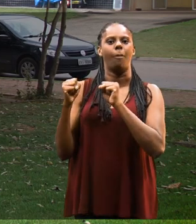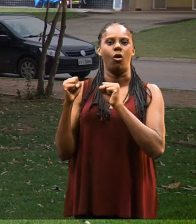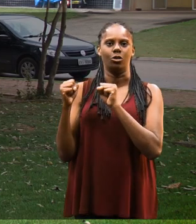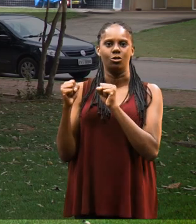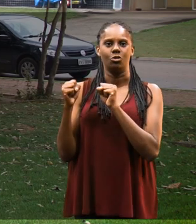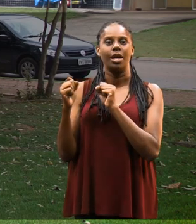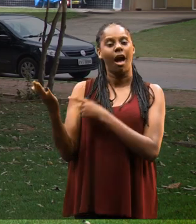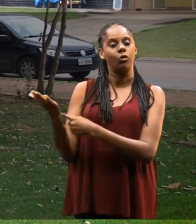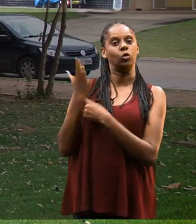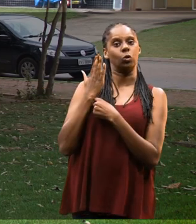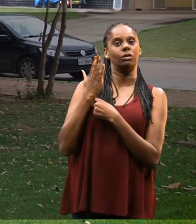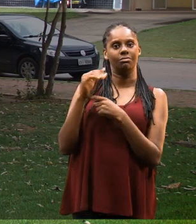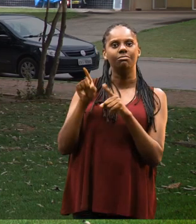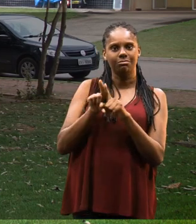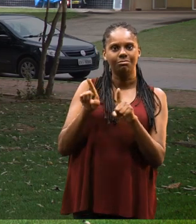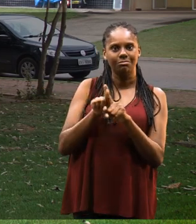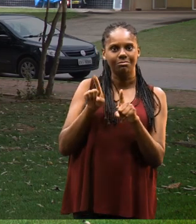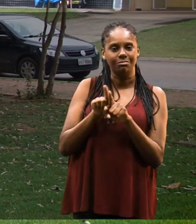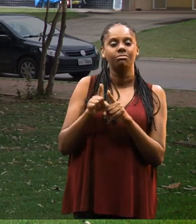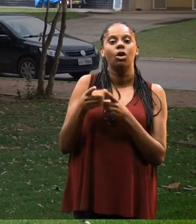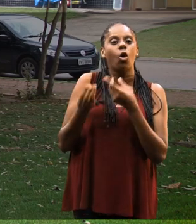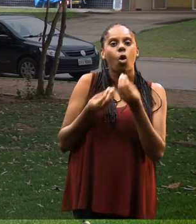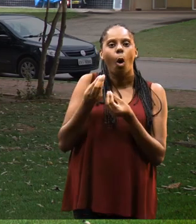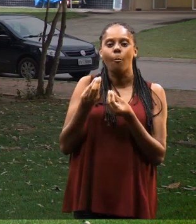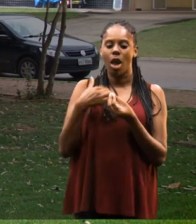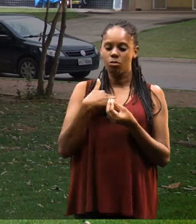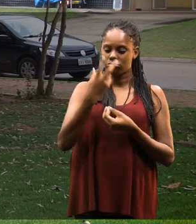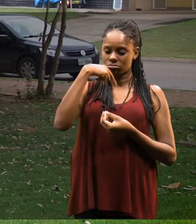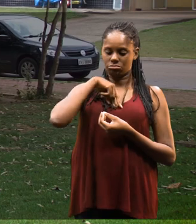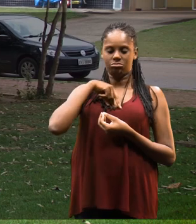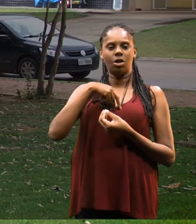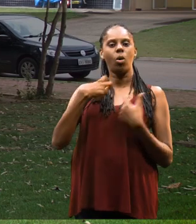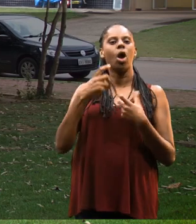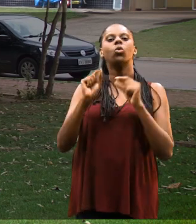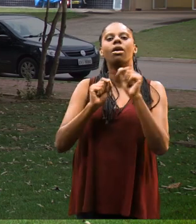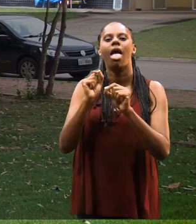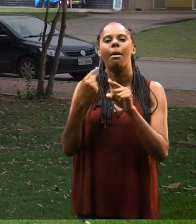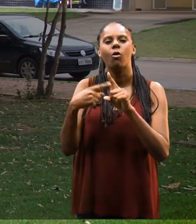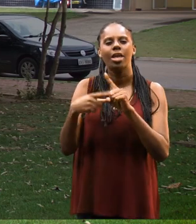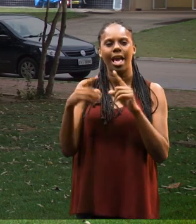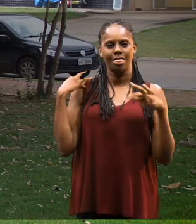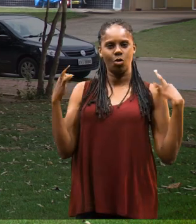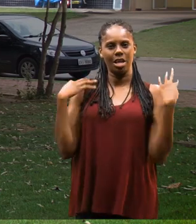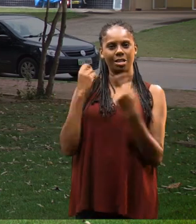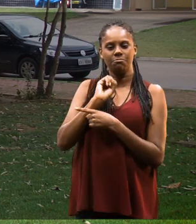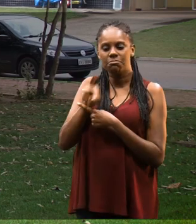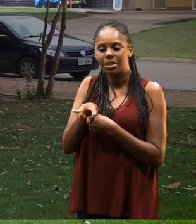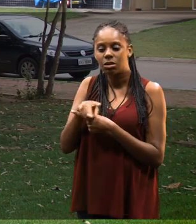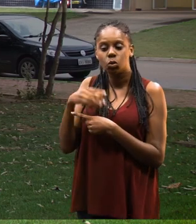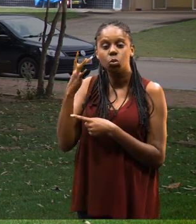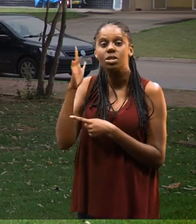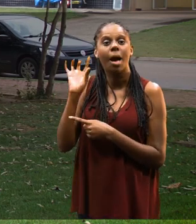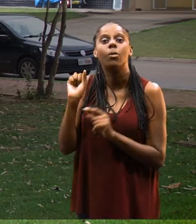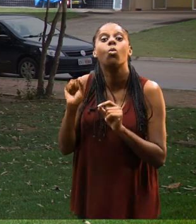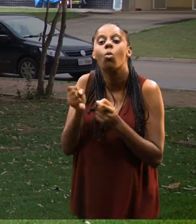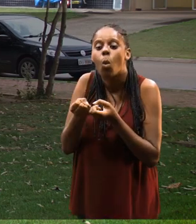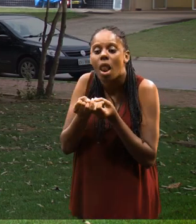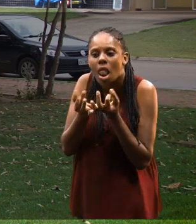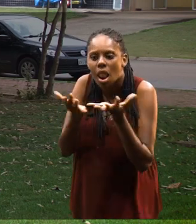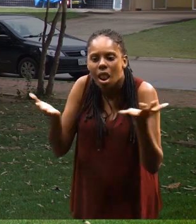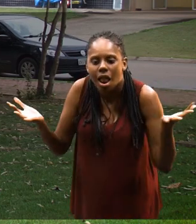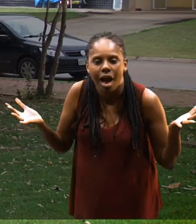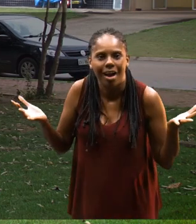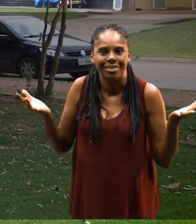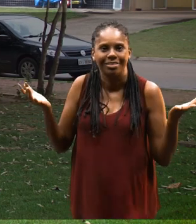grande gancho nisso e ter um grande auxílio para ajudar a gente a se encontrar. Porque eu acho que também quando a gente entra no turismo, gente não tem tanta